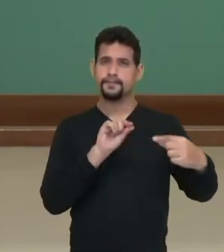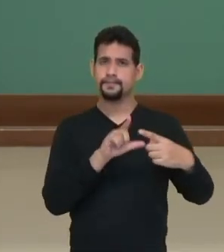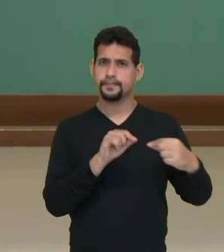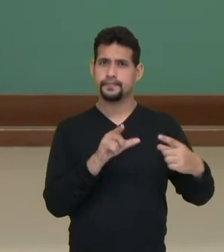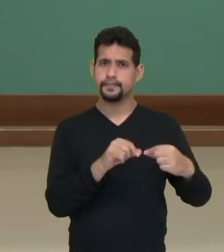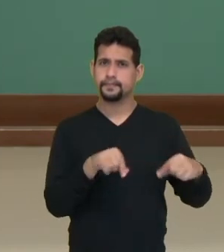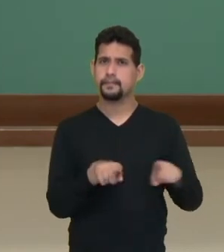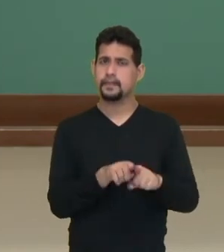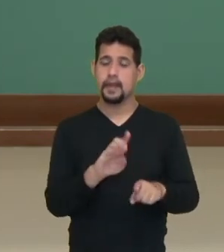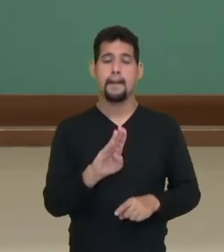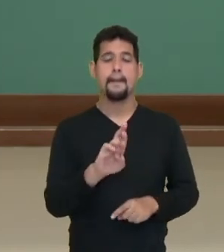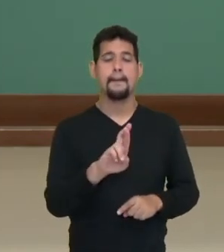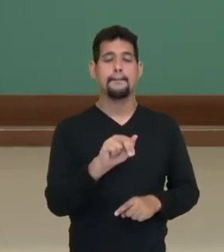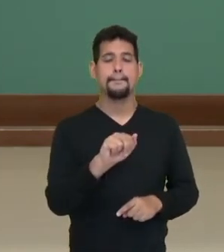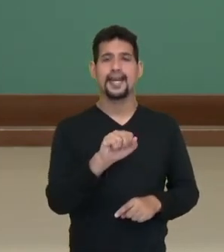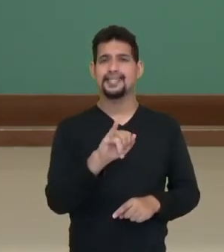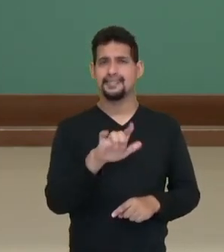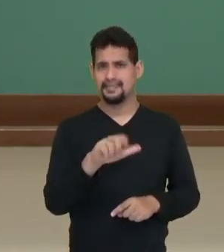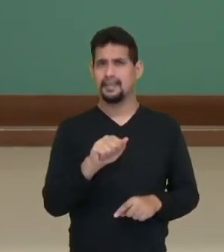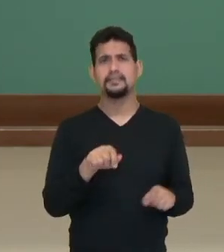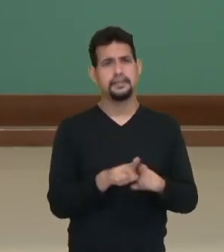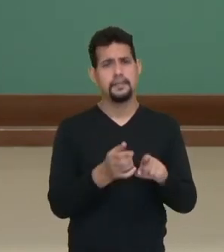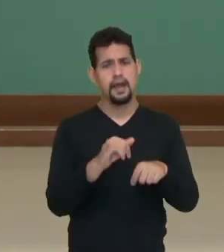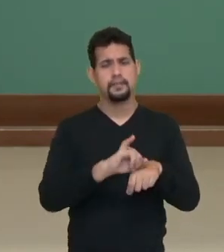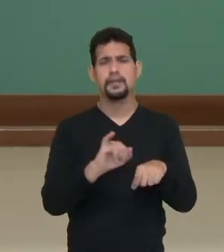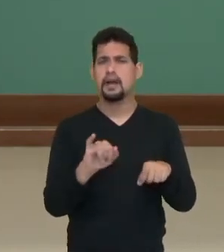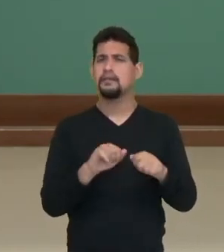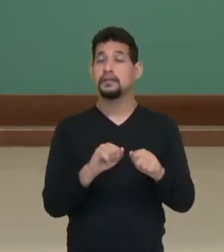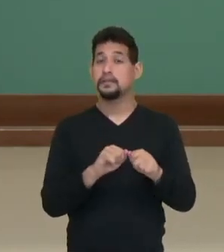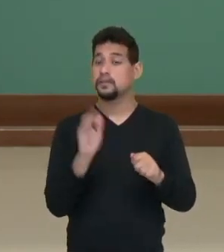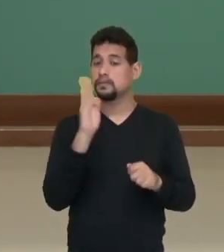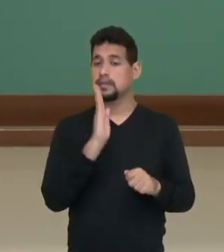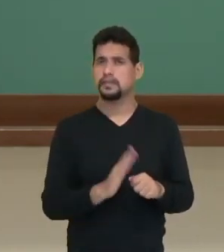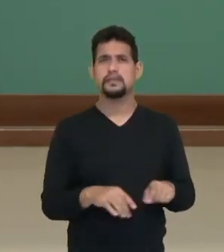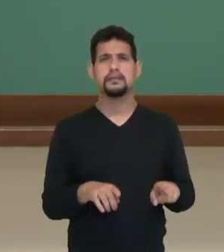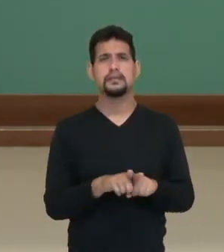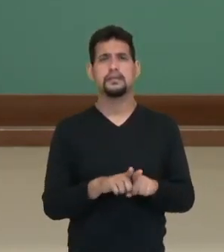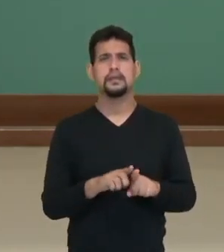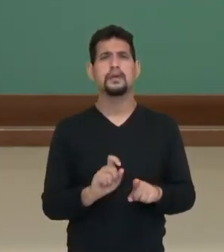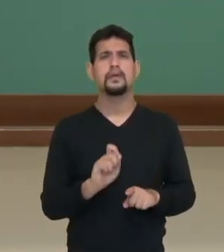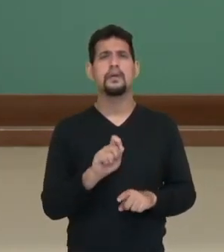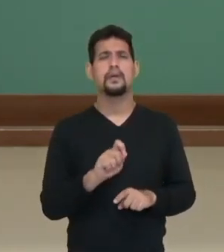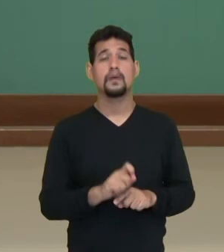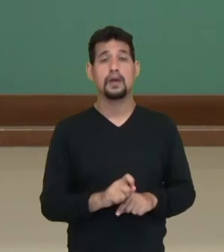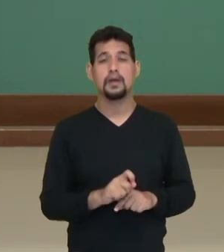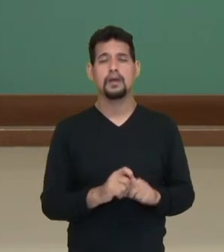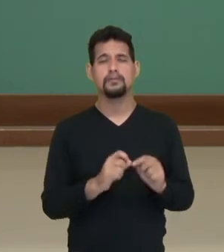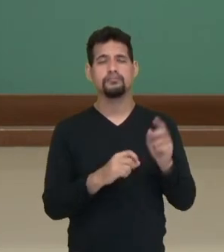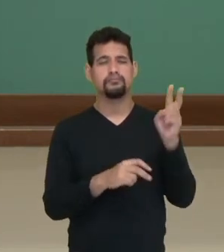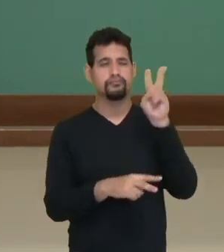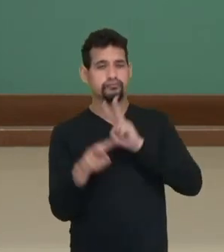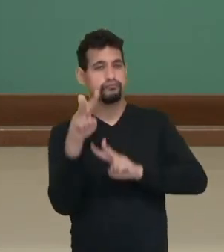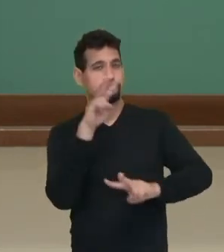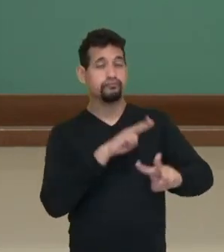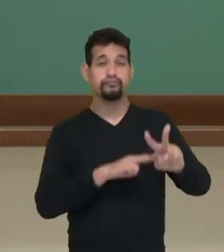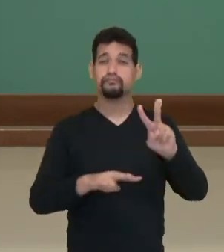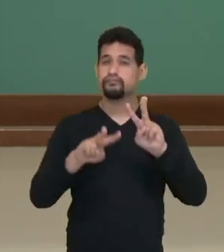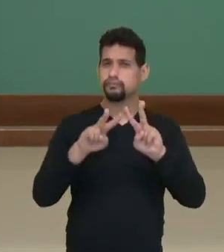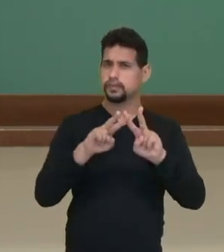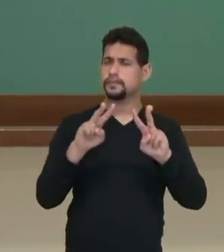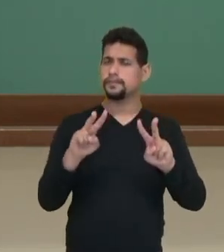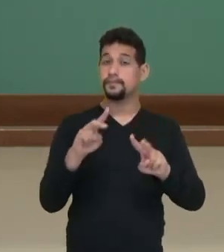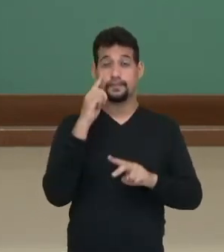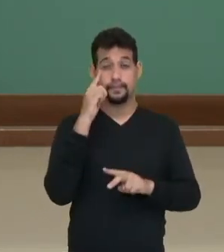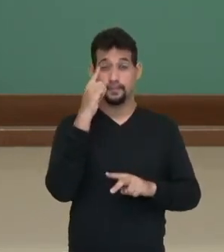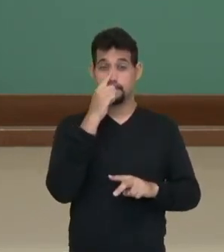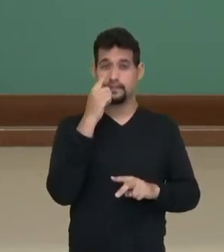que foi projetada a capital a partir também do olhar do Oscar Niemeyer sobre elementos